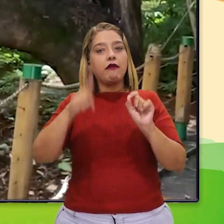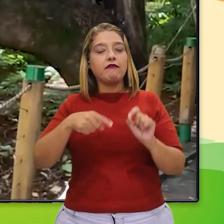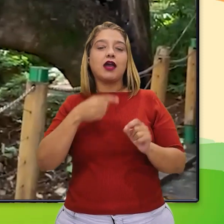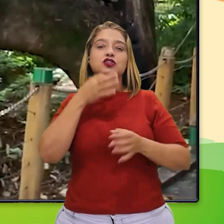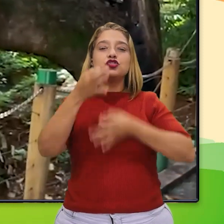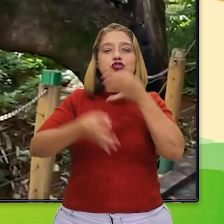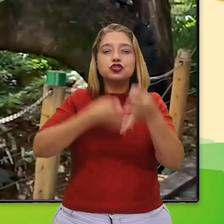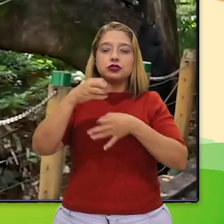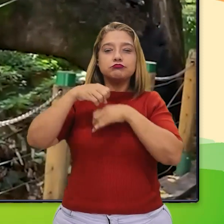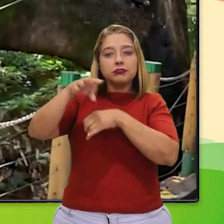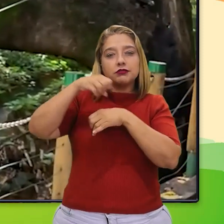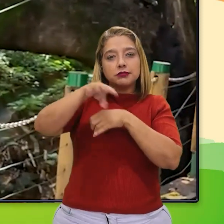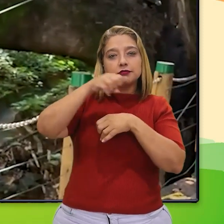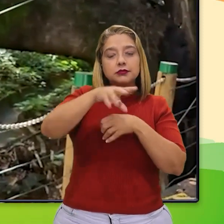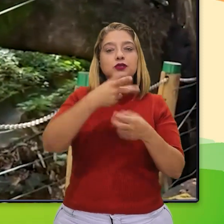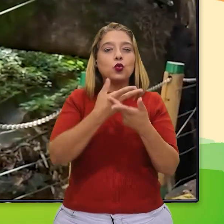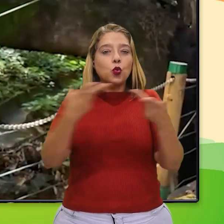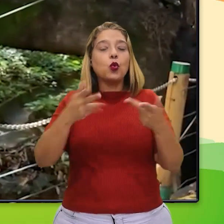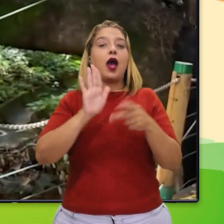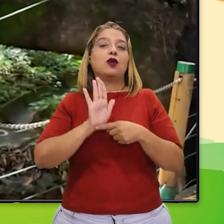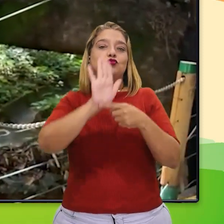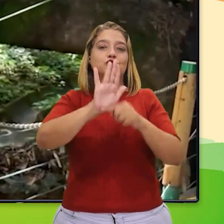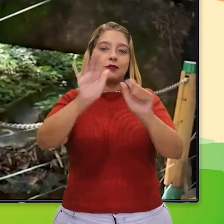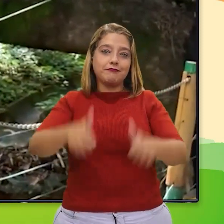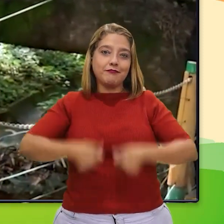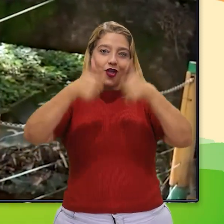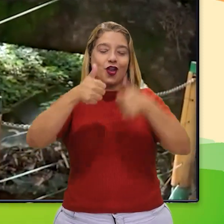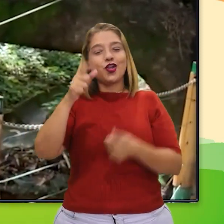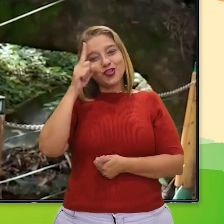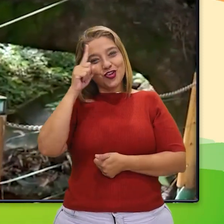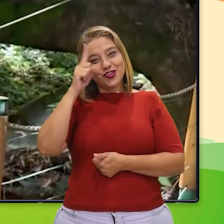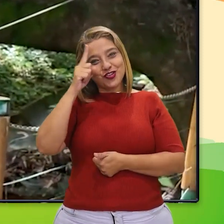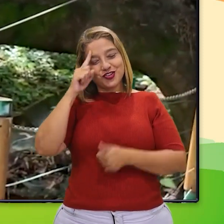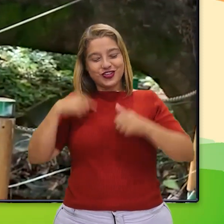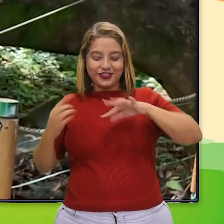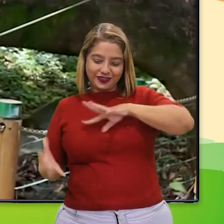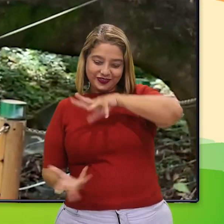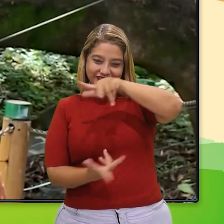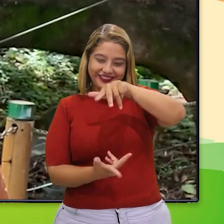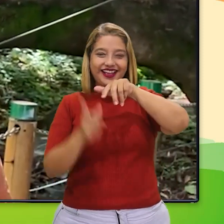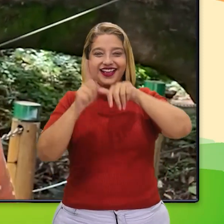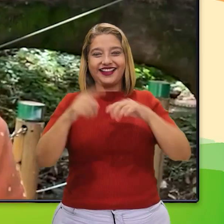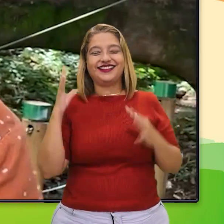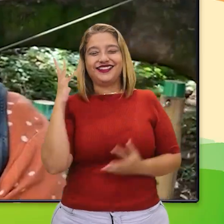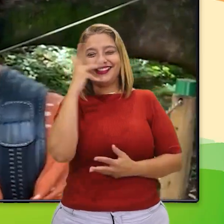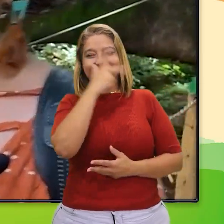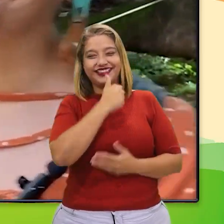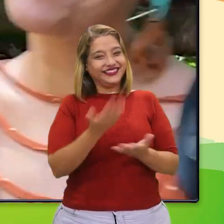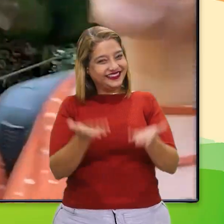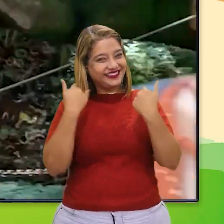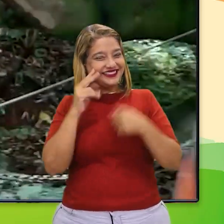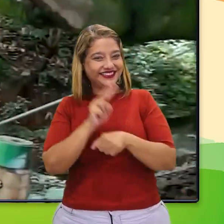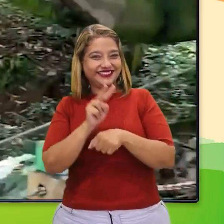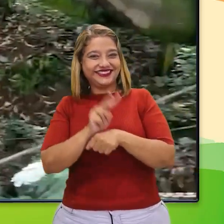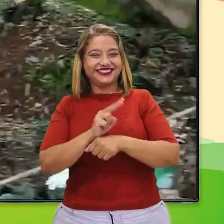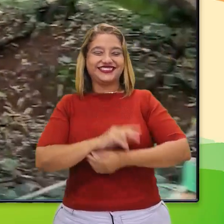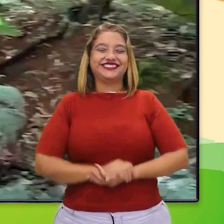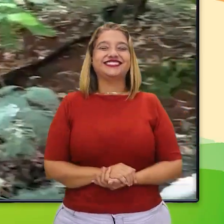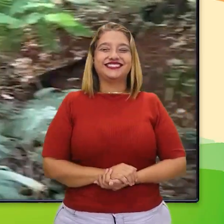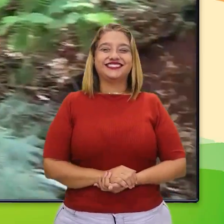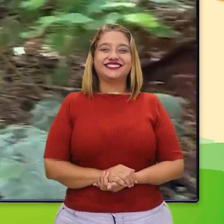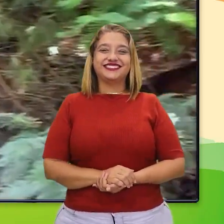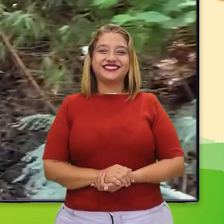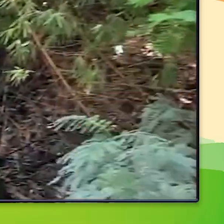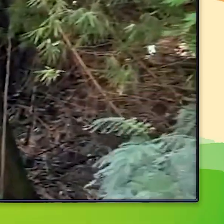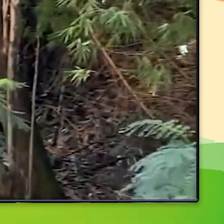dicas para ajudar a melhorar cada vez mais a nossa casa, que é linda. Vamos cuidar. E aí